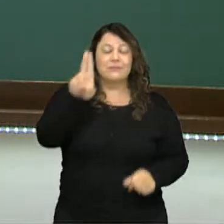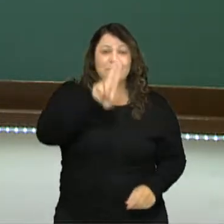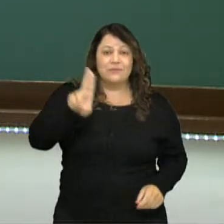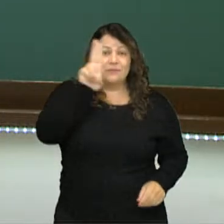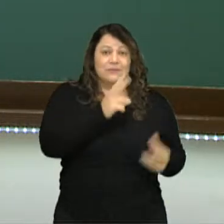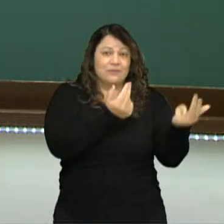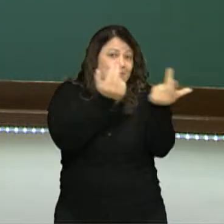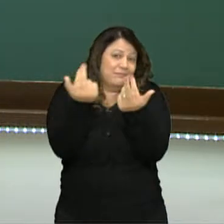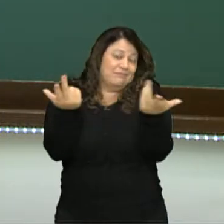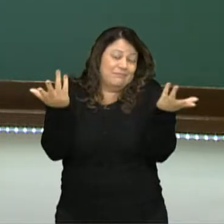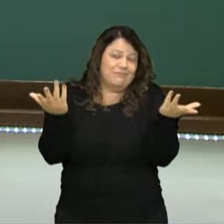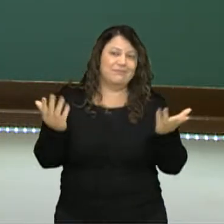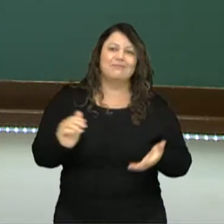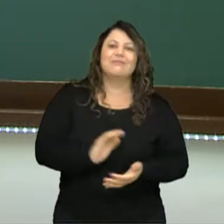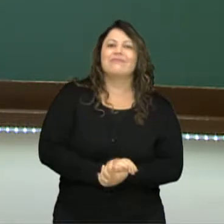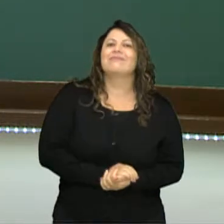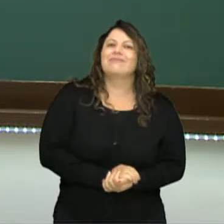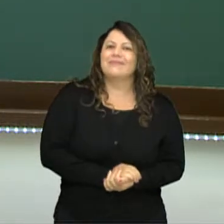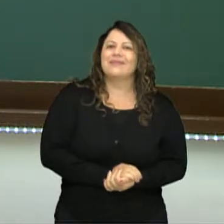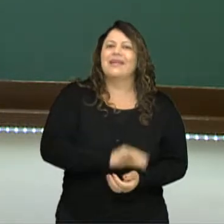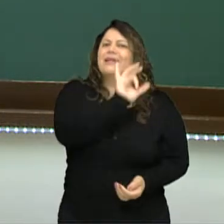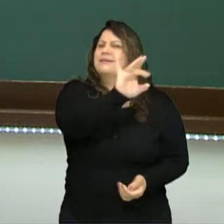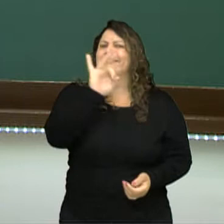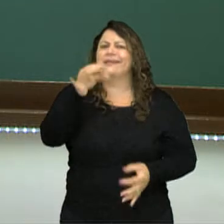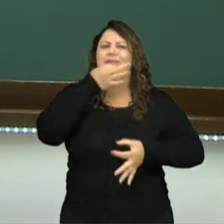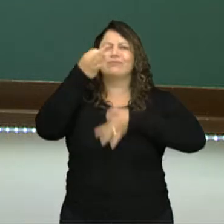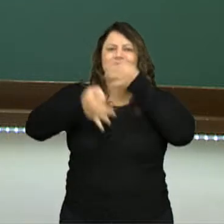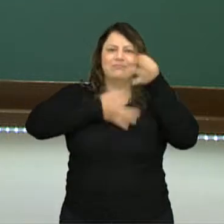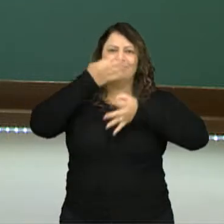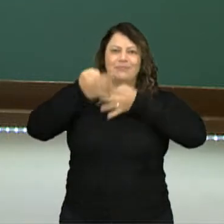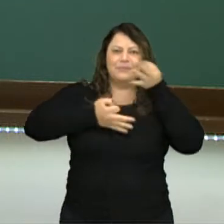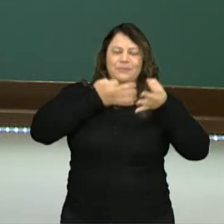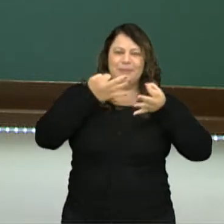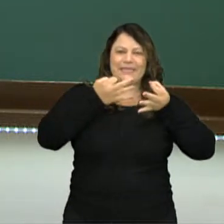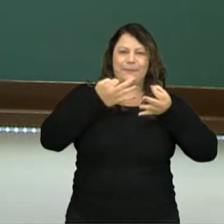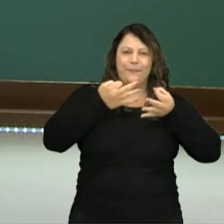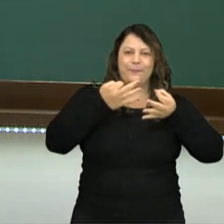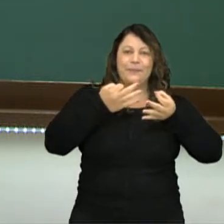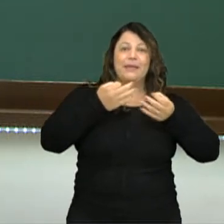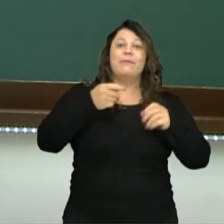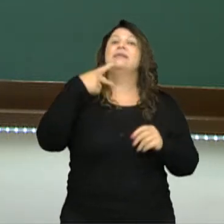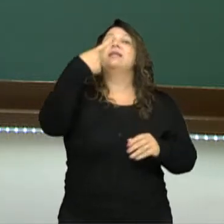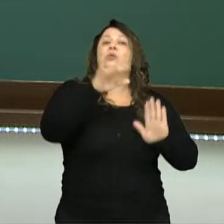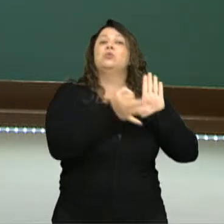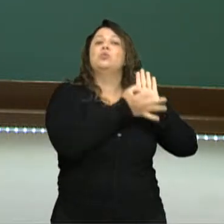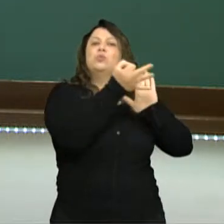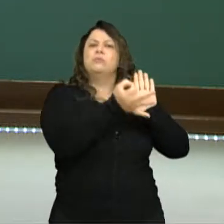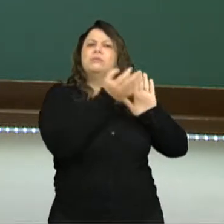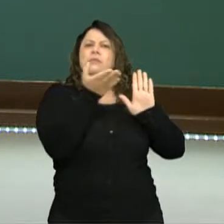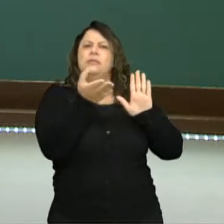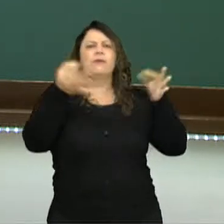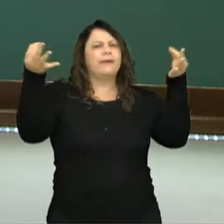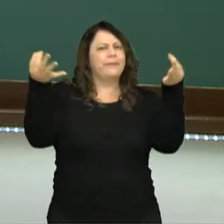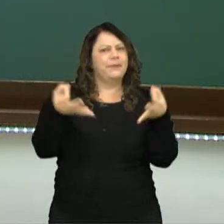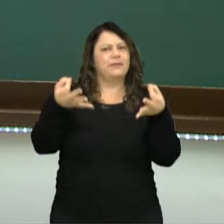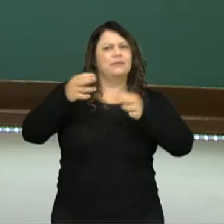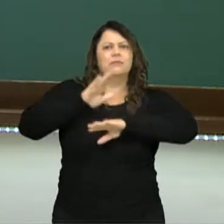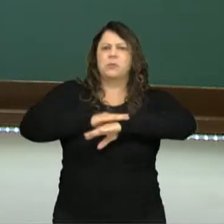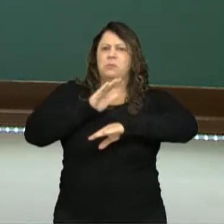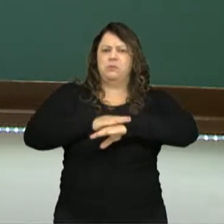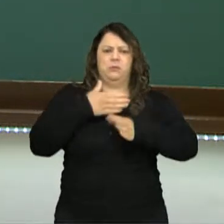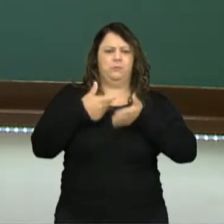igual do meu amigo, do meu irmão, cada um tem a sua opinião. E na sua opinião, ele é perfeito para qualquer momento?